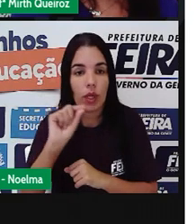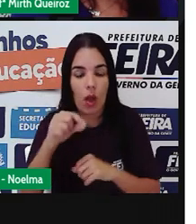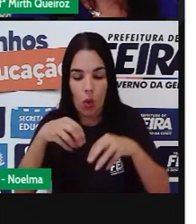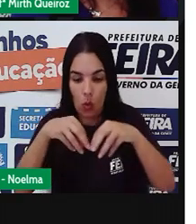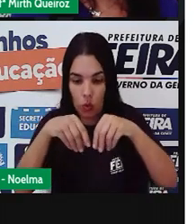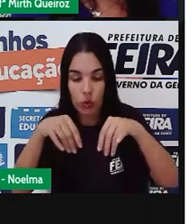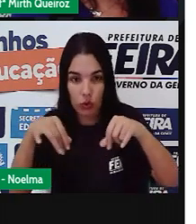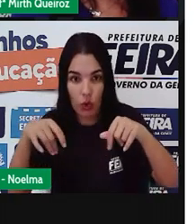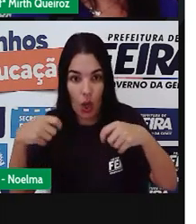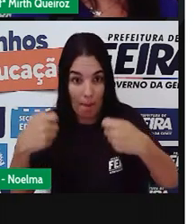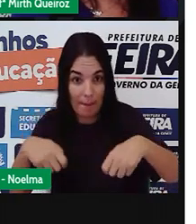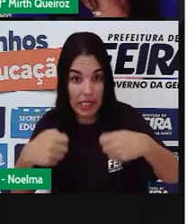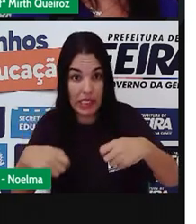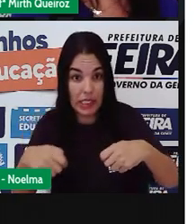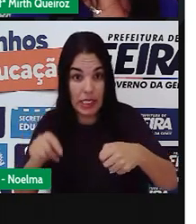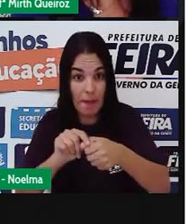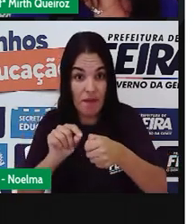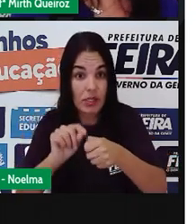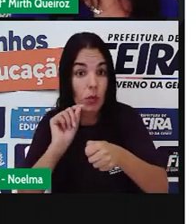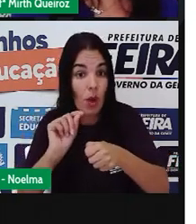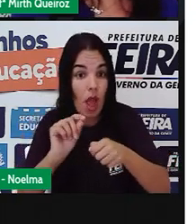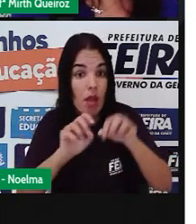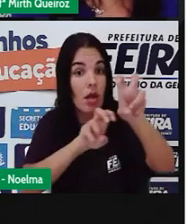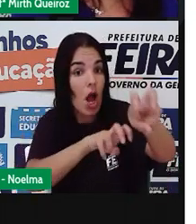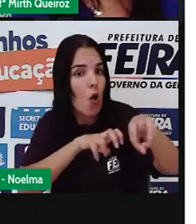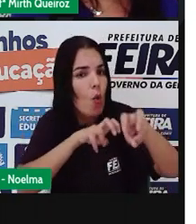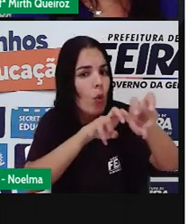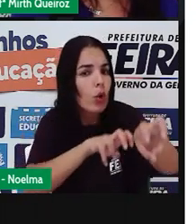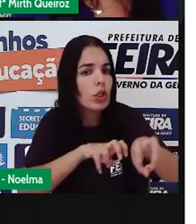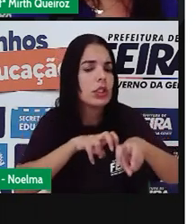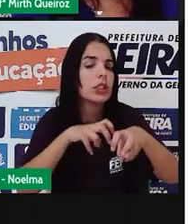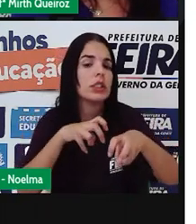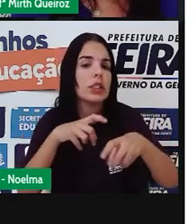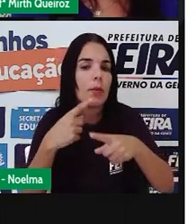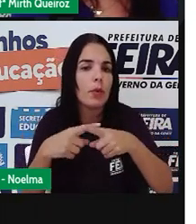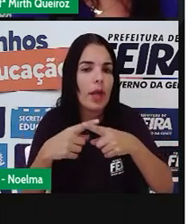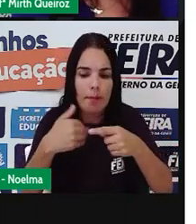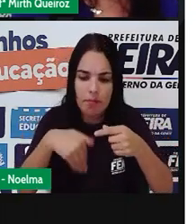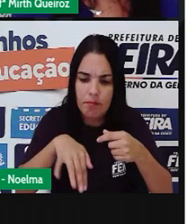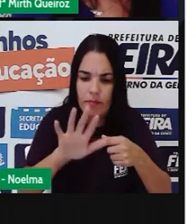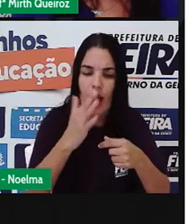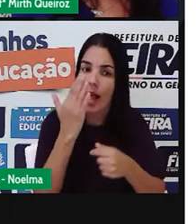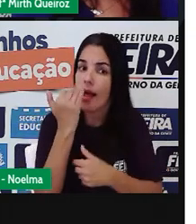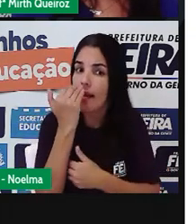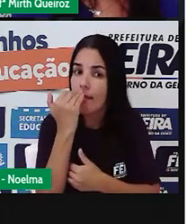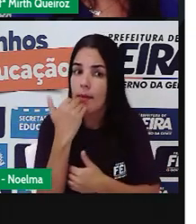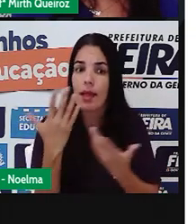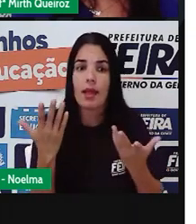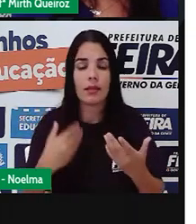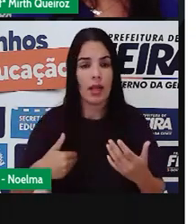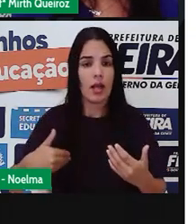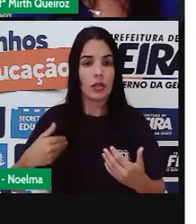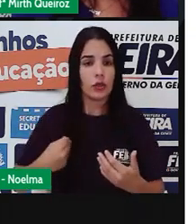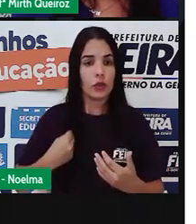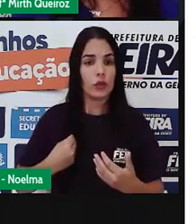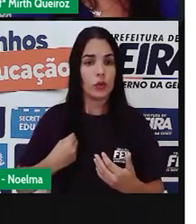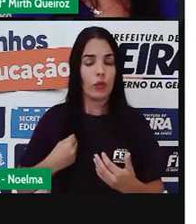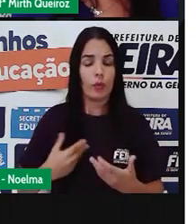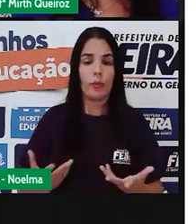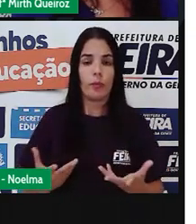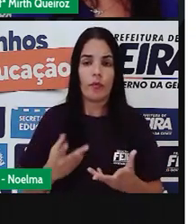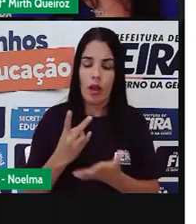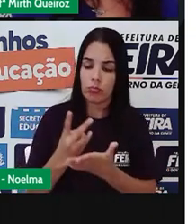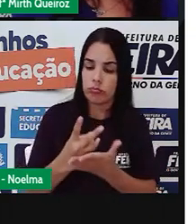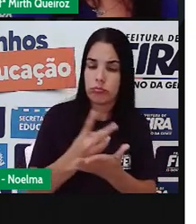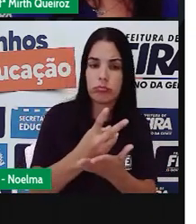para fazer o cultivo, né? Uma forma de substância, de sobrevivência. Porque a gente depende do solo para a gente se alimentar.